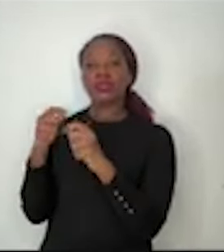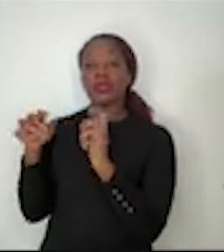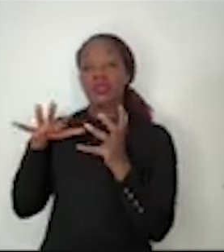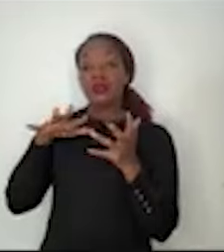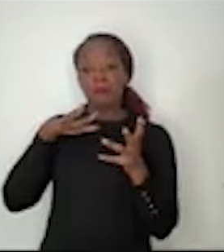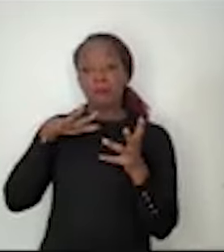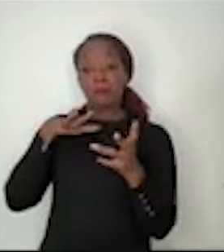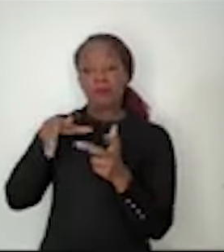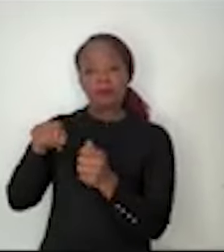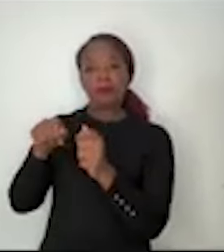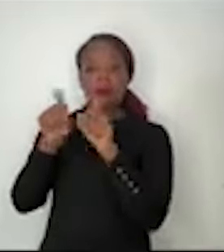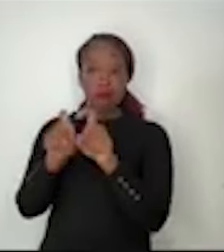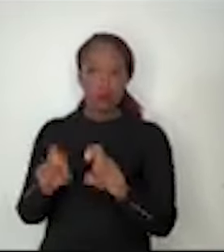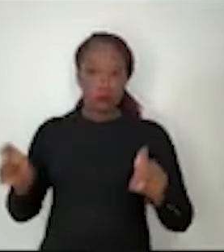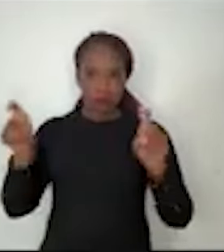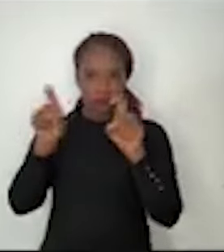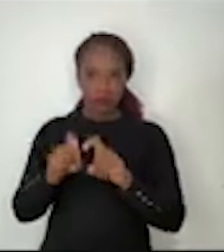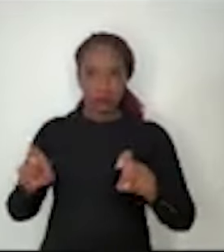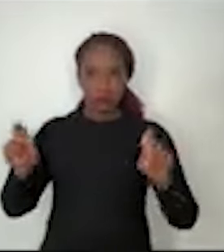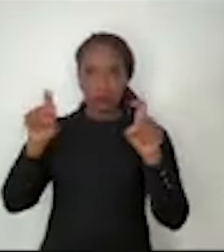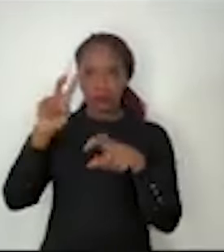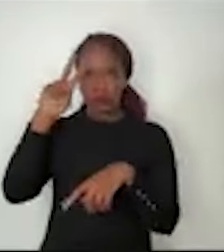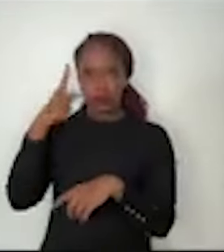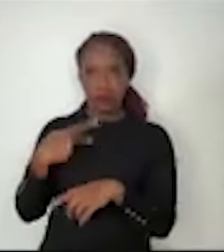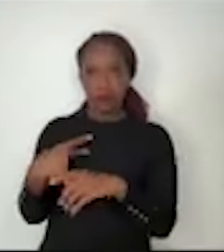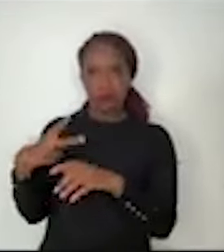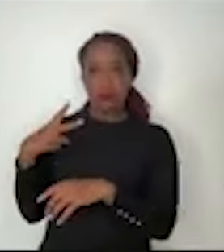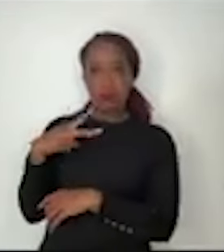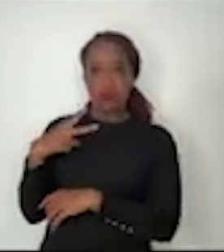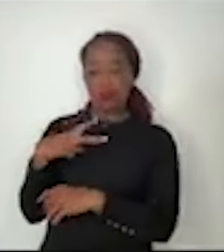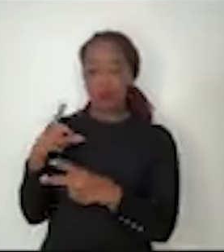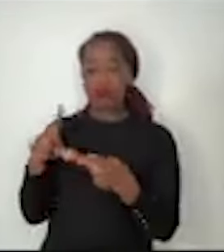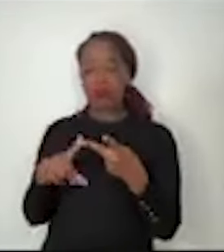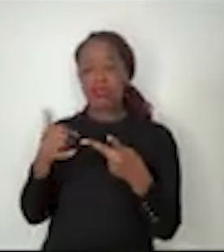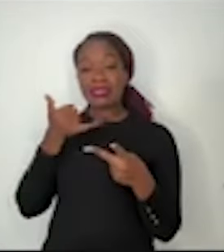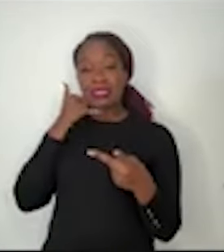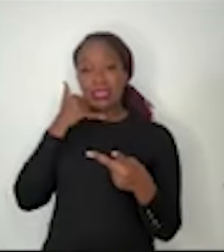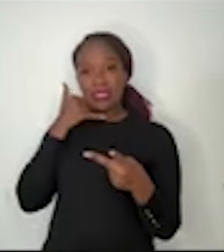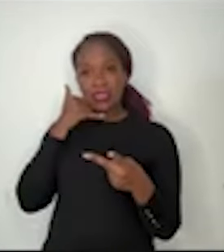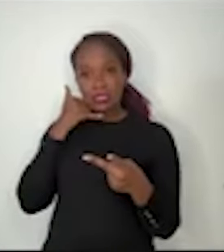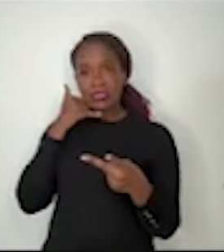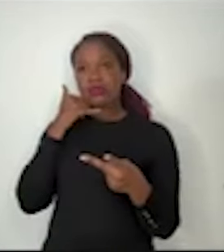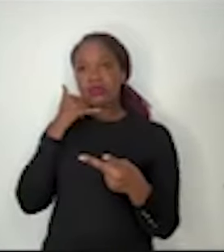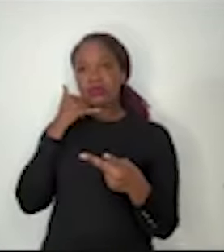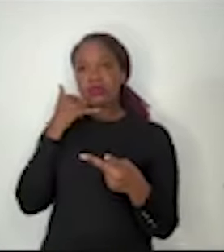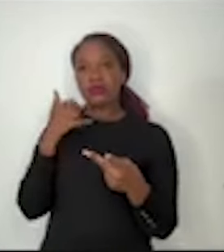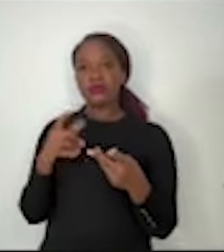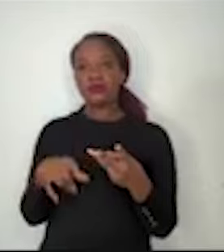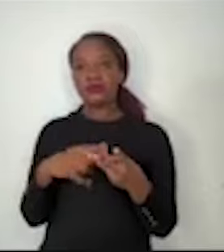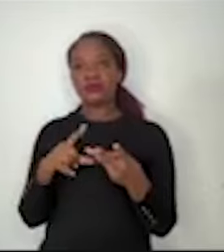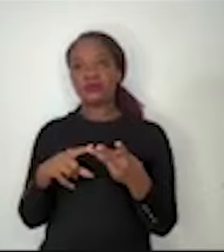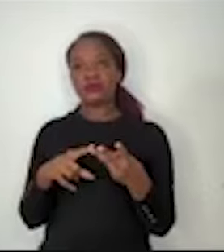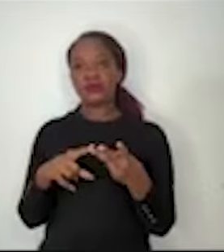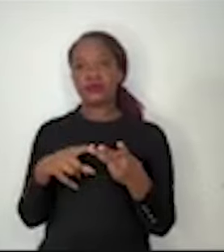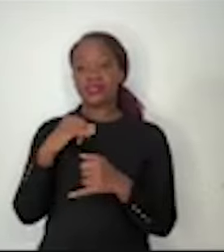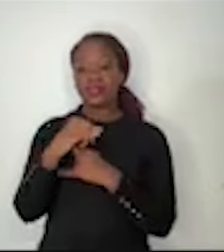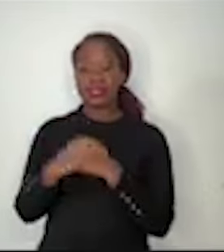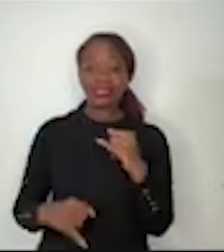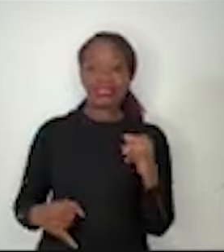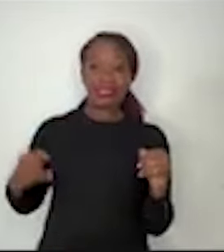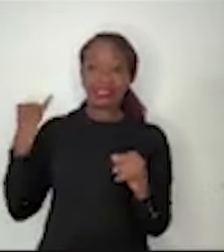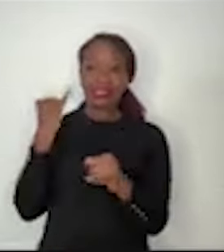pessoais, a universalização dos telefones celulares inteligentes e a internet, conectando